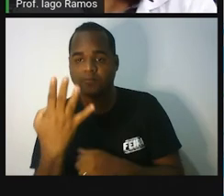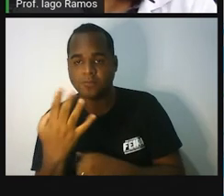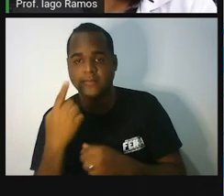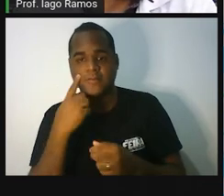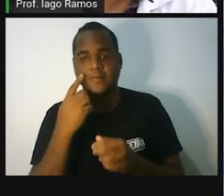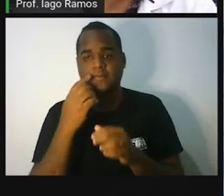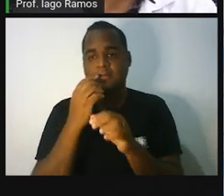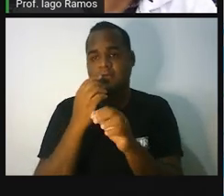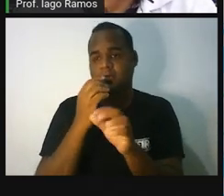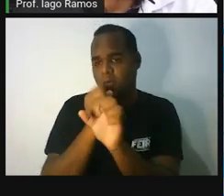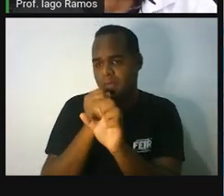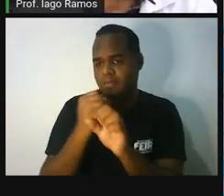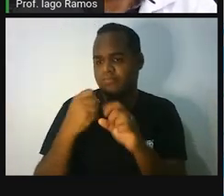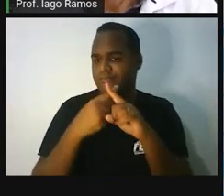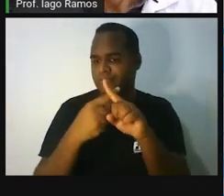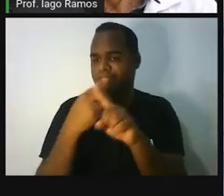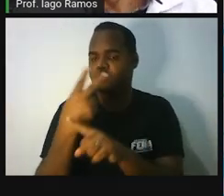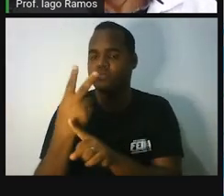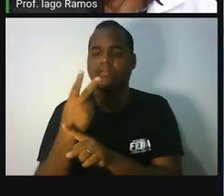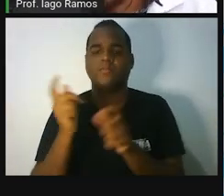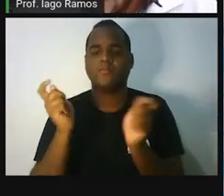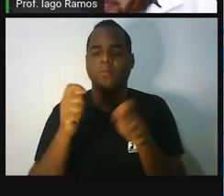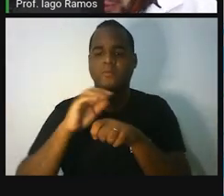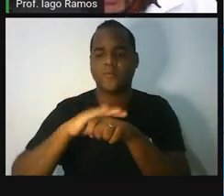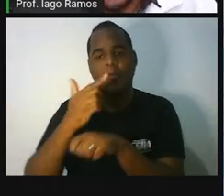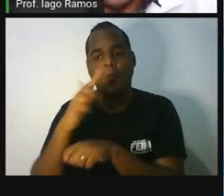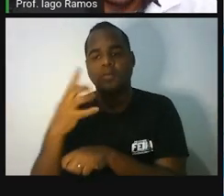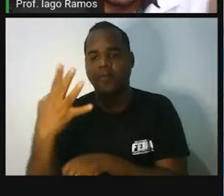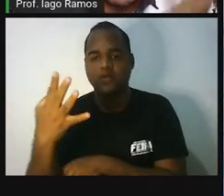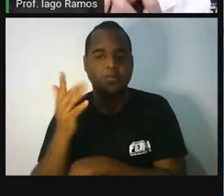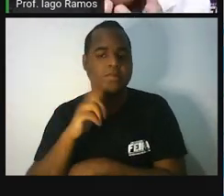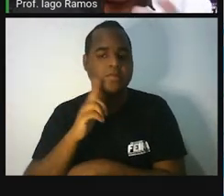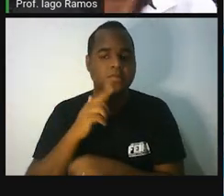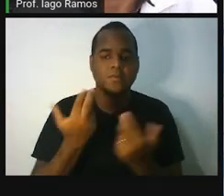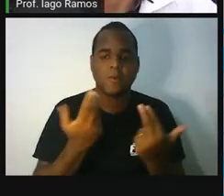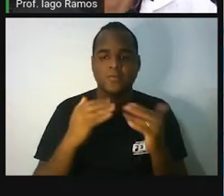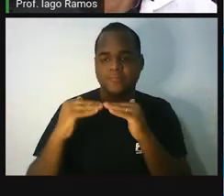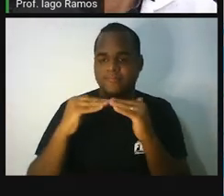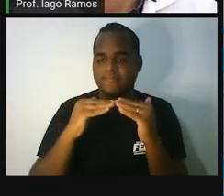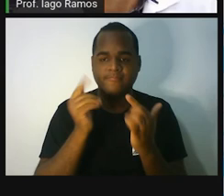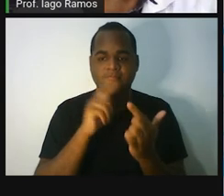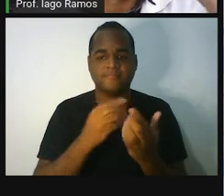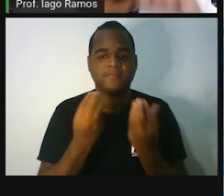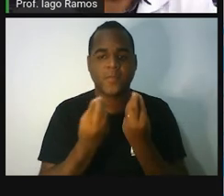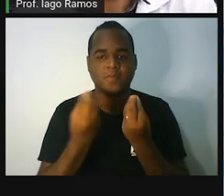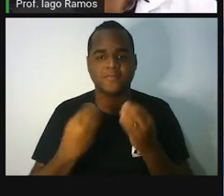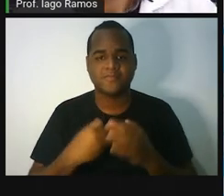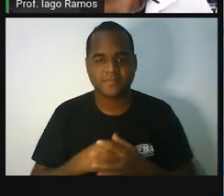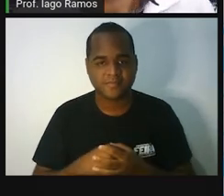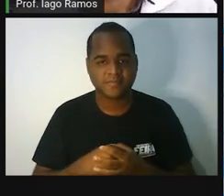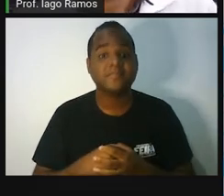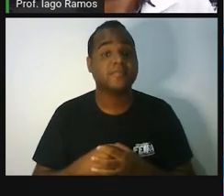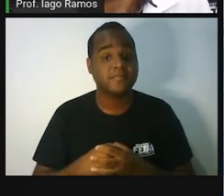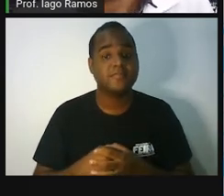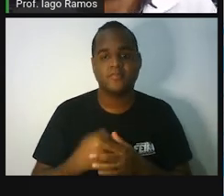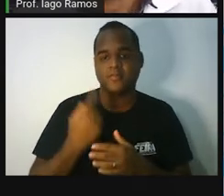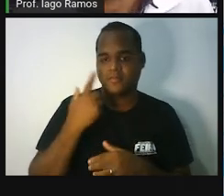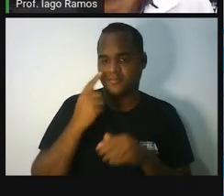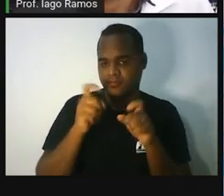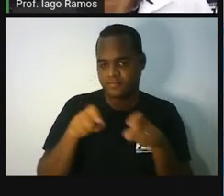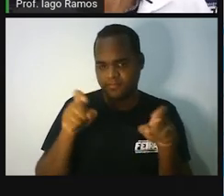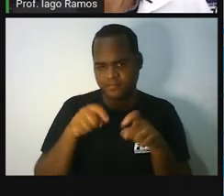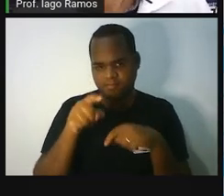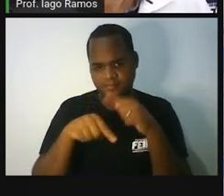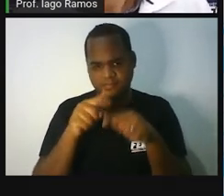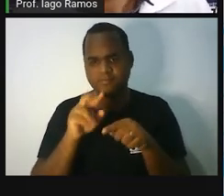um desses 4 e multiplica por 2. O você vai ter que fazer no outro 4 para continuar igual? Quando você acessar,